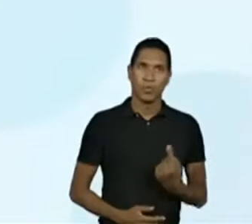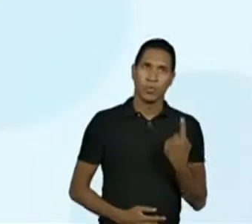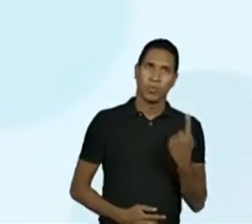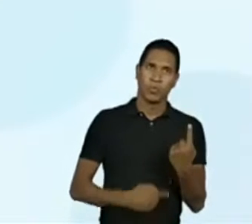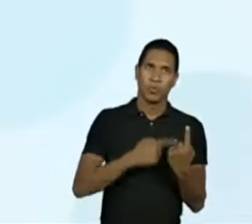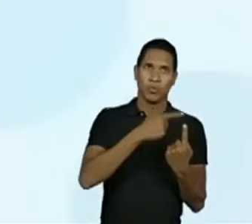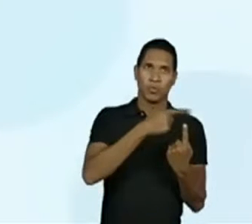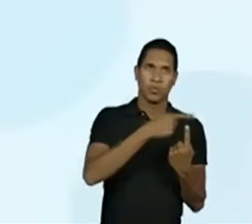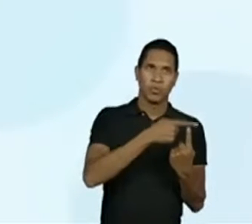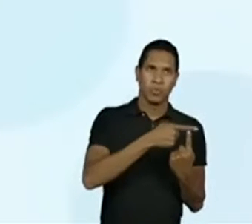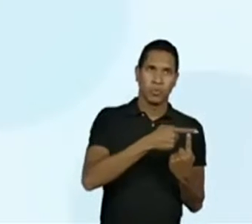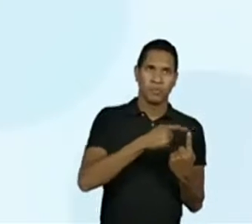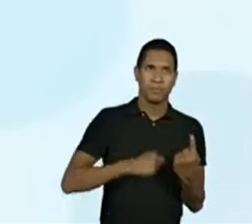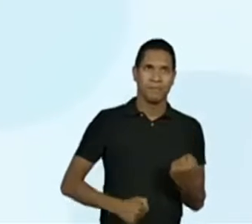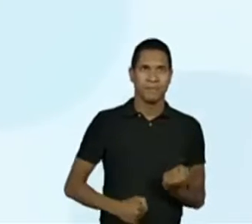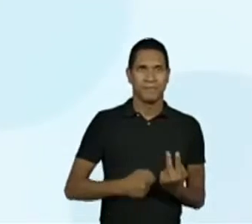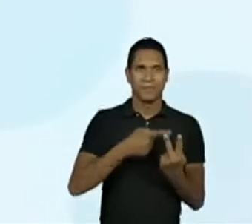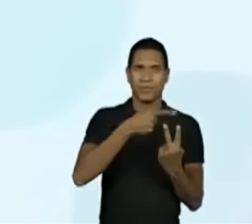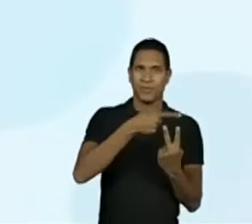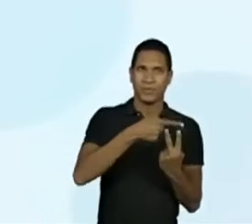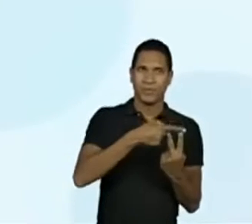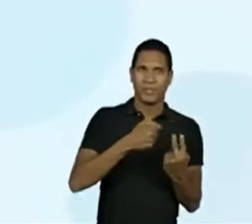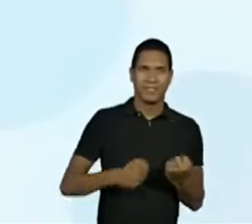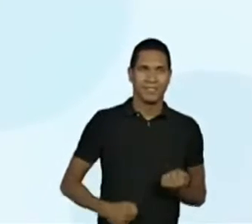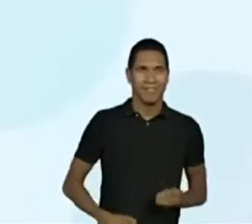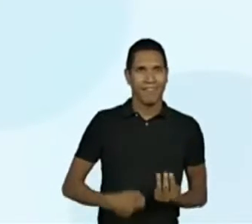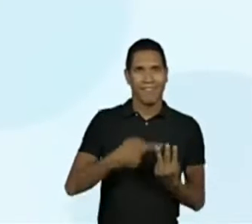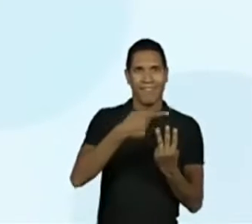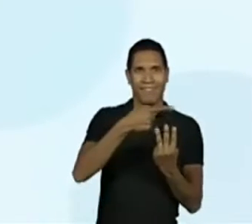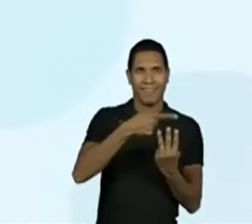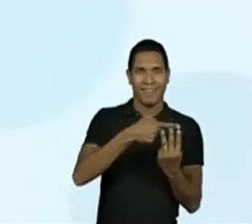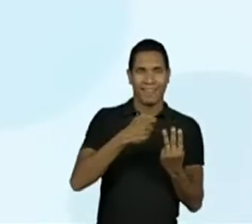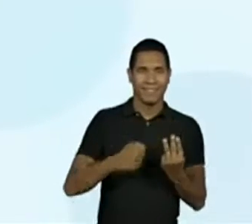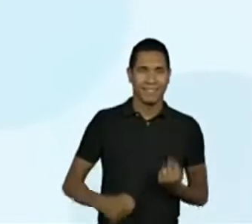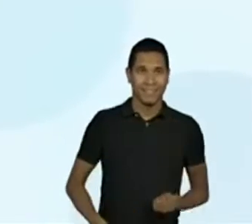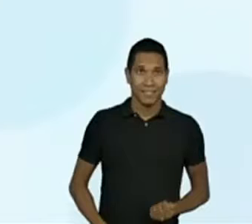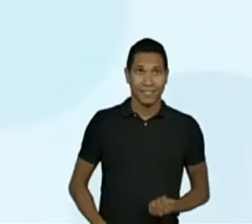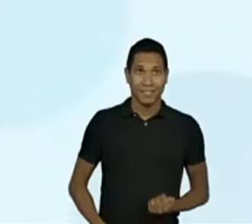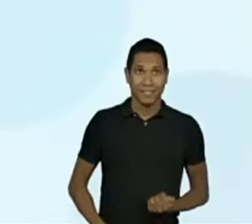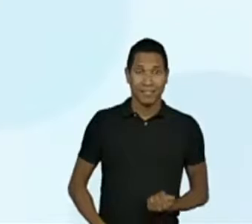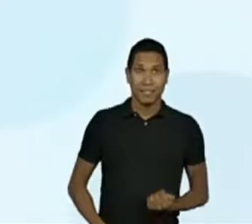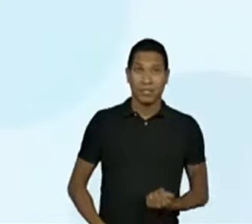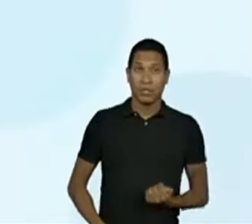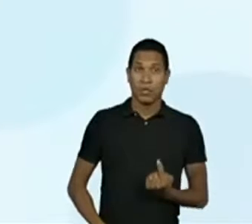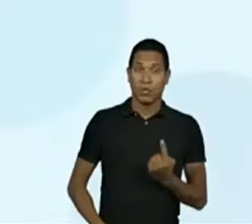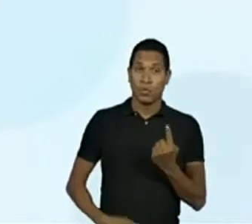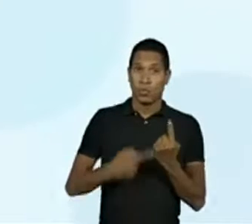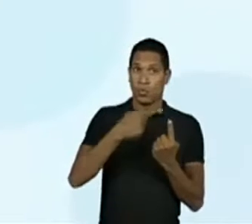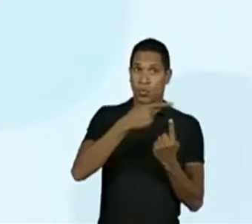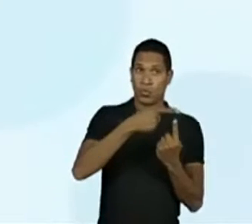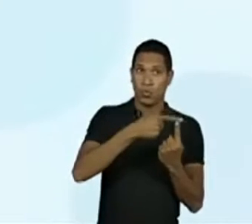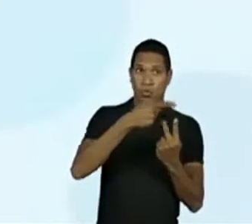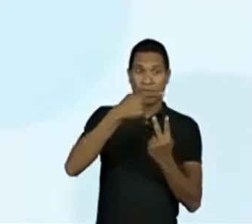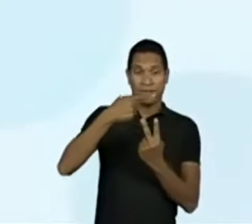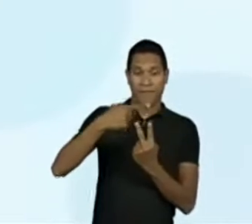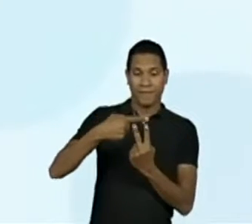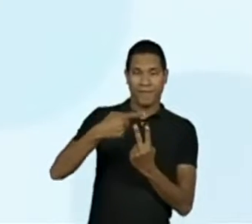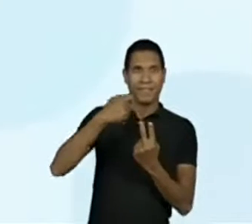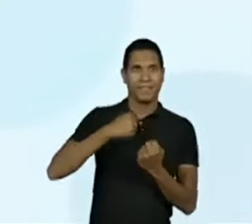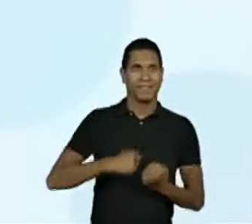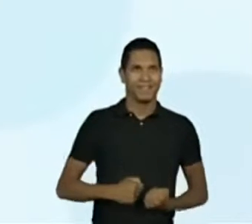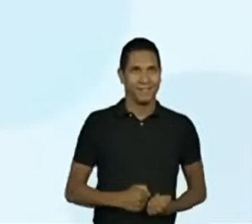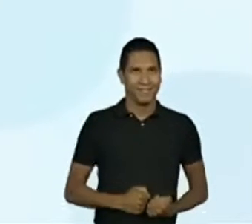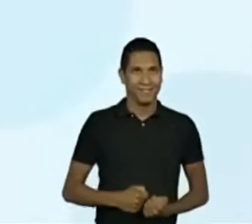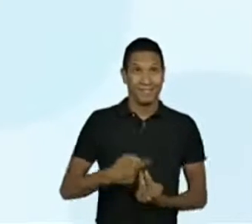Atenção ao número 3 e 4, na verdade. Vejam o número 4. Já